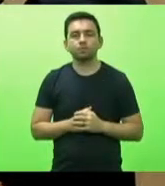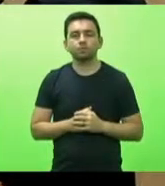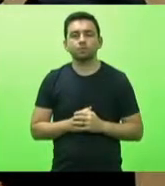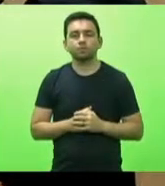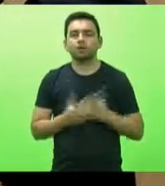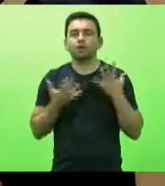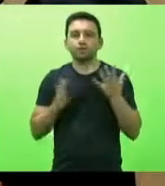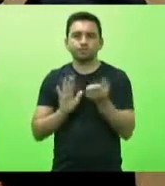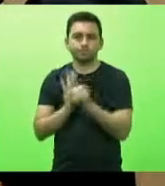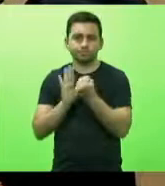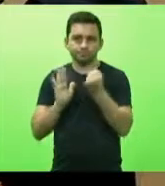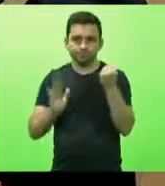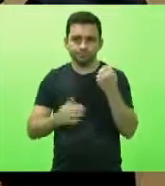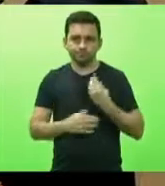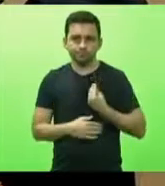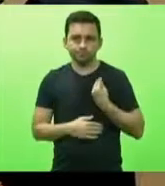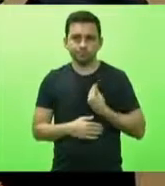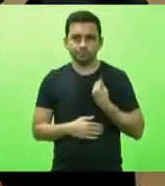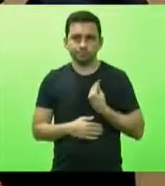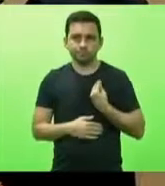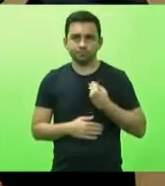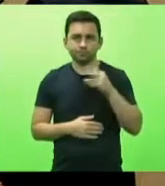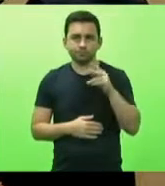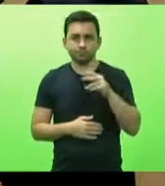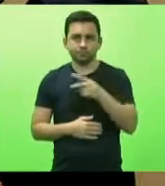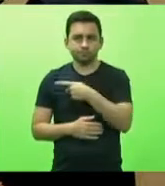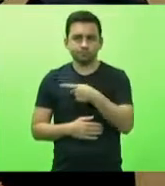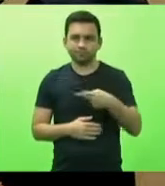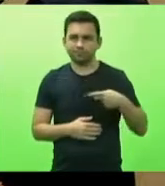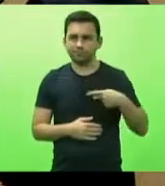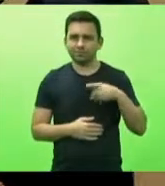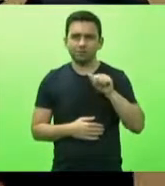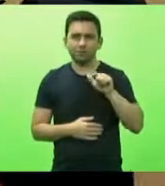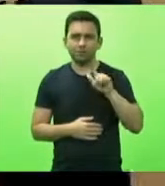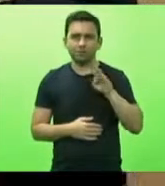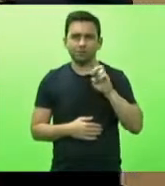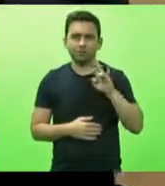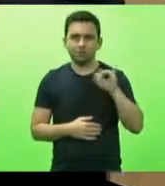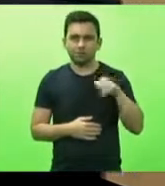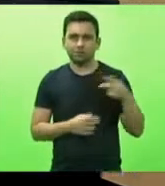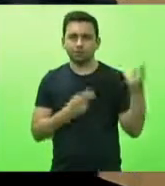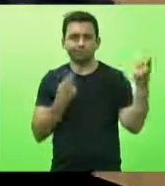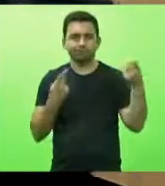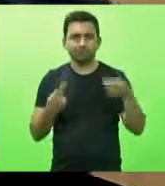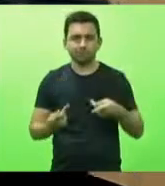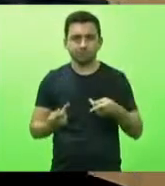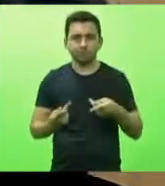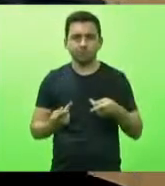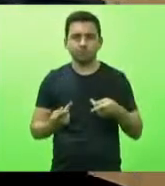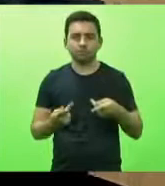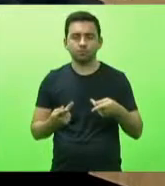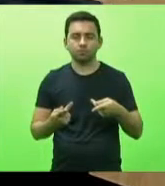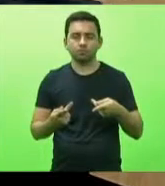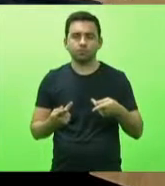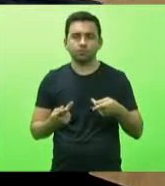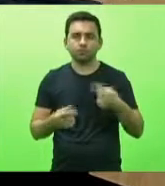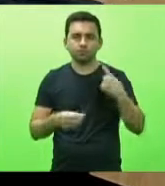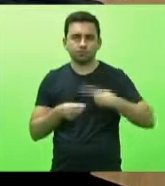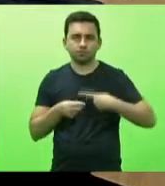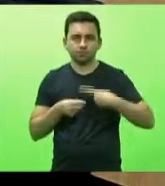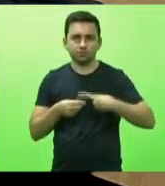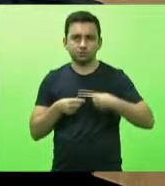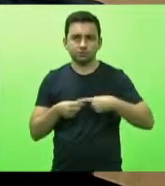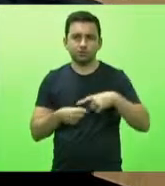registrar hoje a presença do pastor Alberi Correia, que nos visita, pastor da Igreja Quadrangular da cidade de